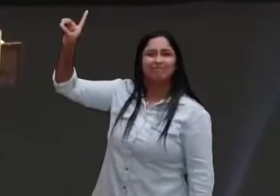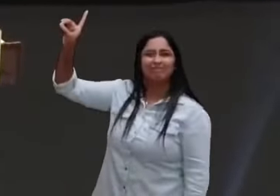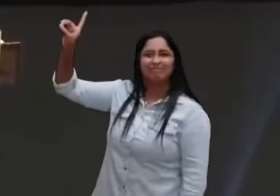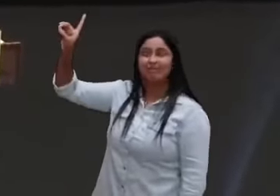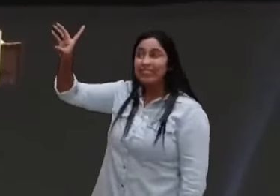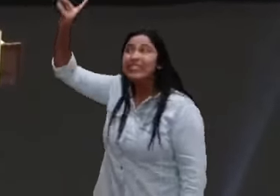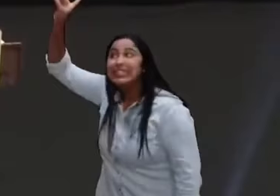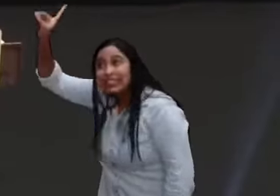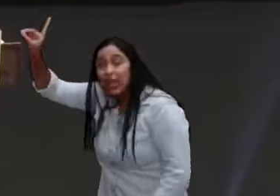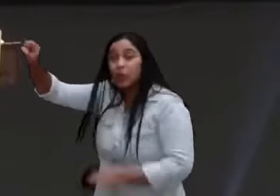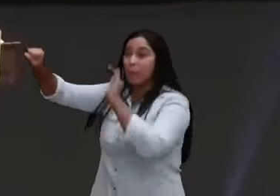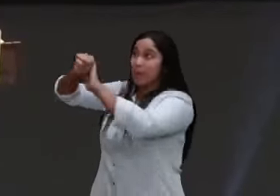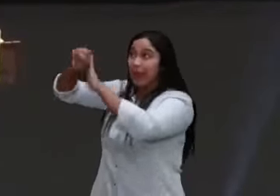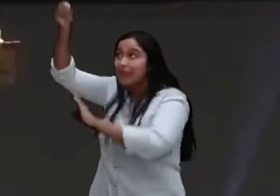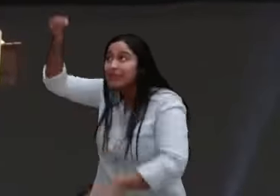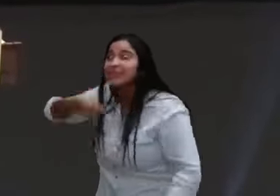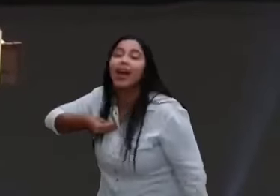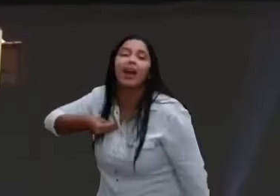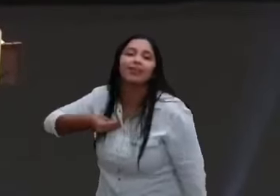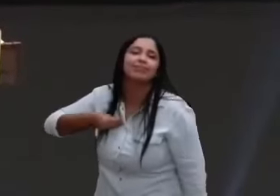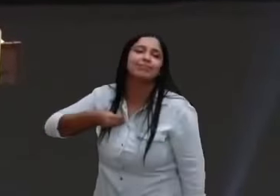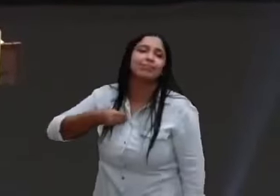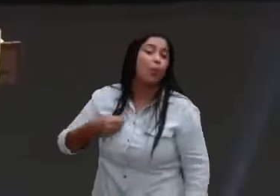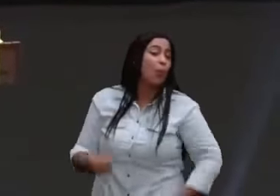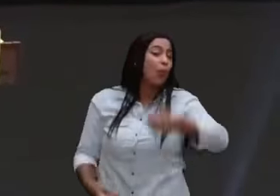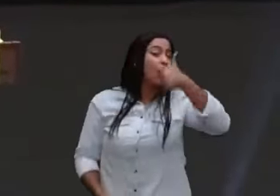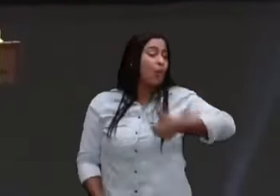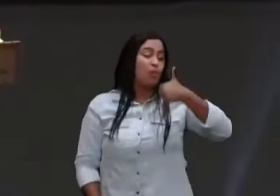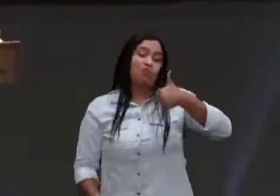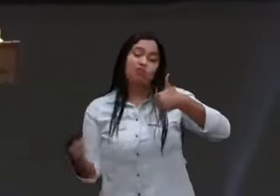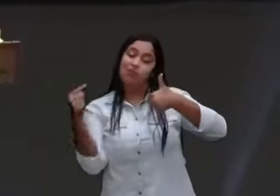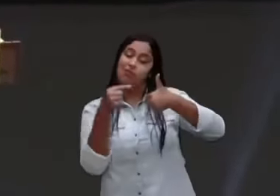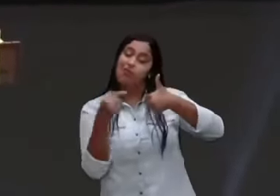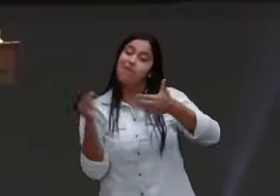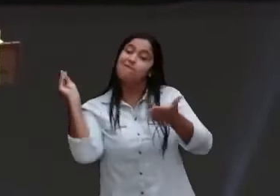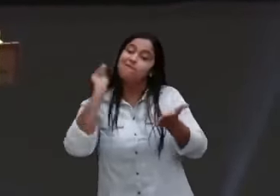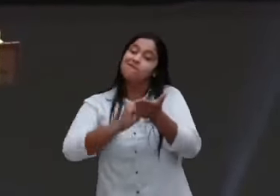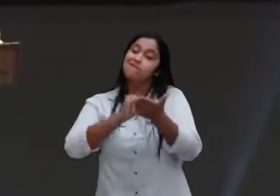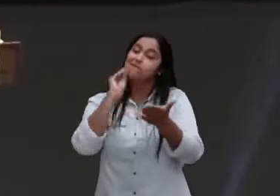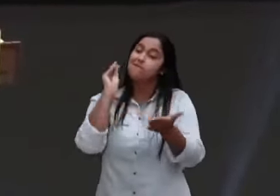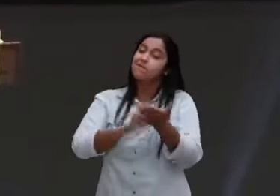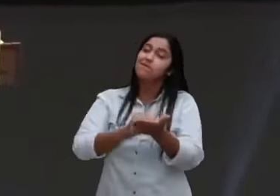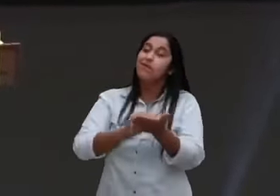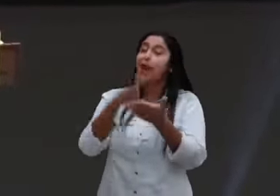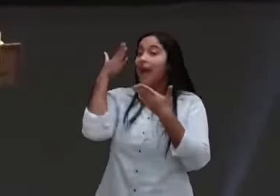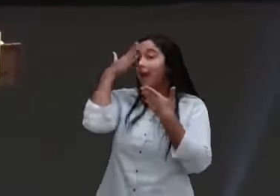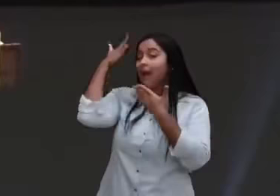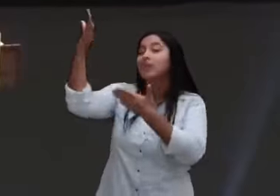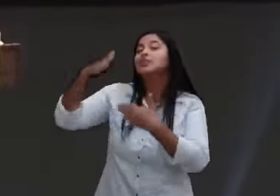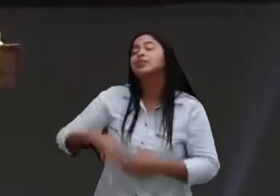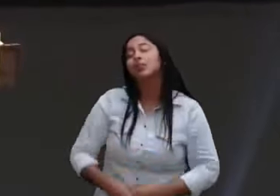Sabe por que muita coisa não vem sobre a nossa vida? Porque há pendência de gratidão naquilo que já veio.